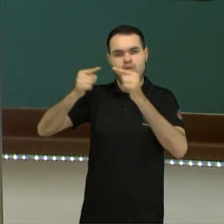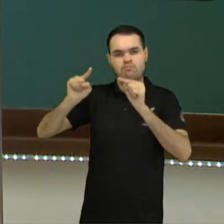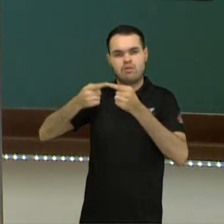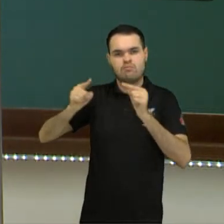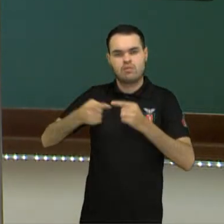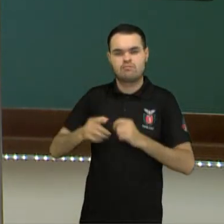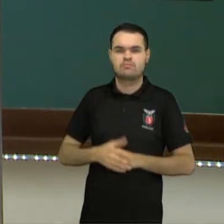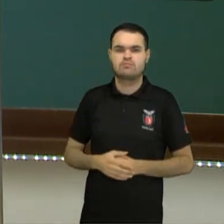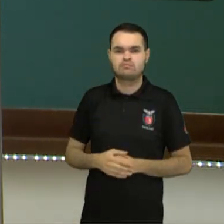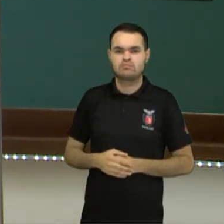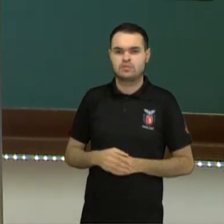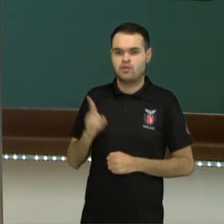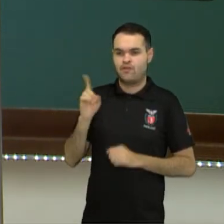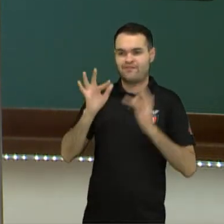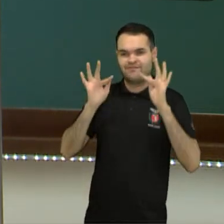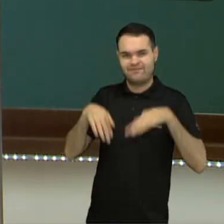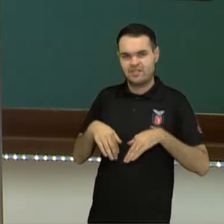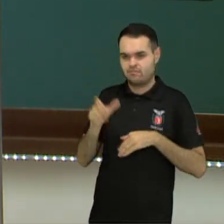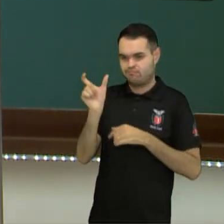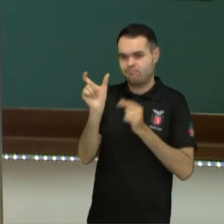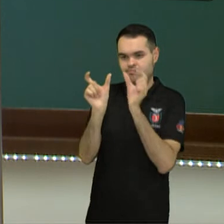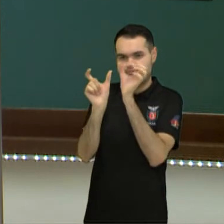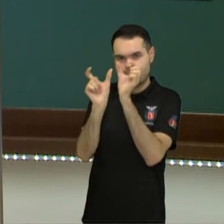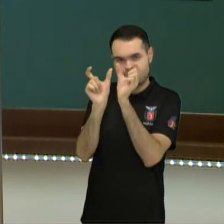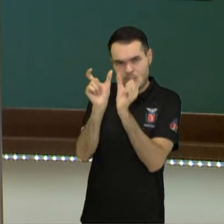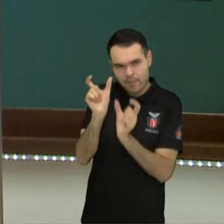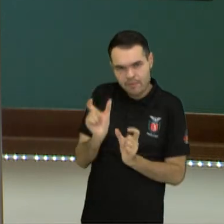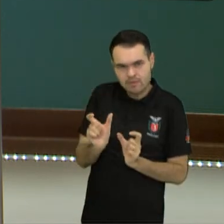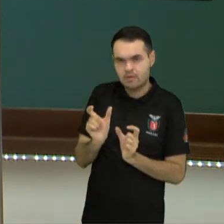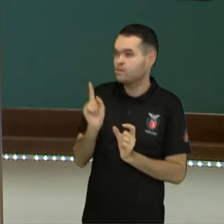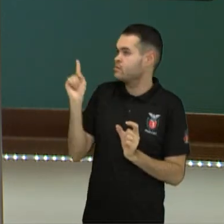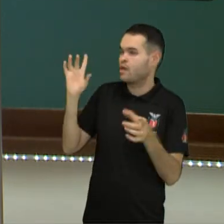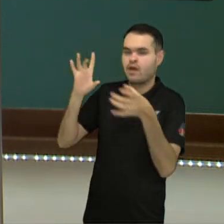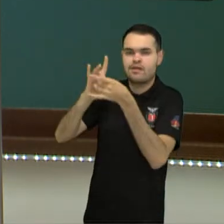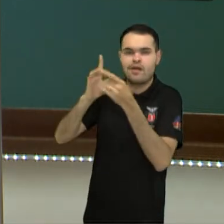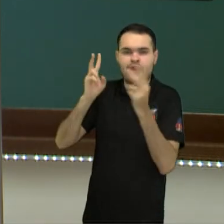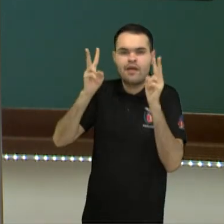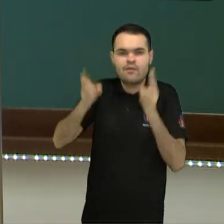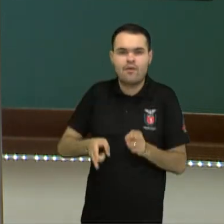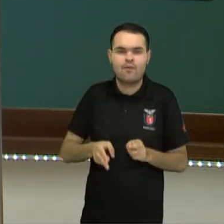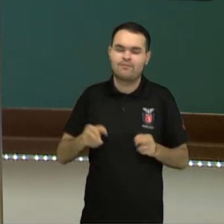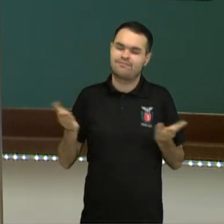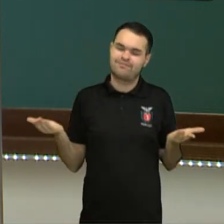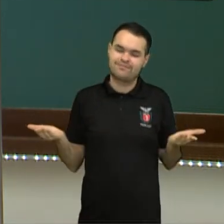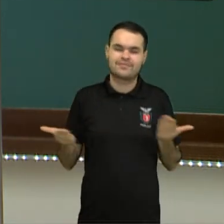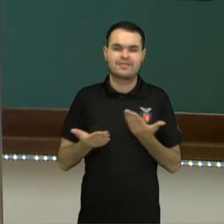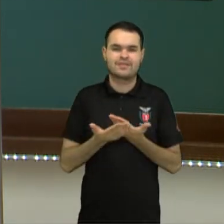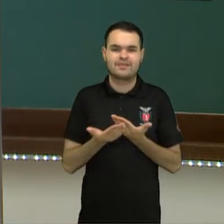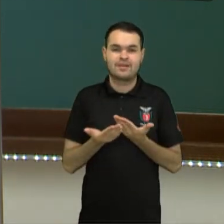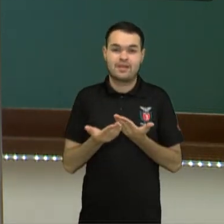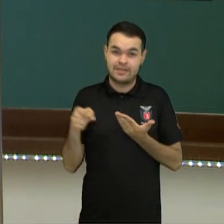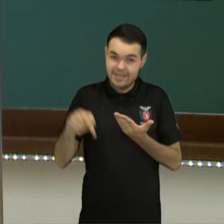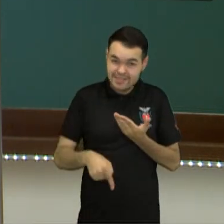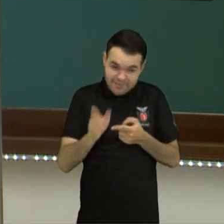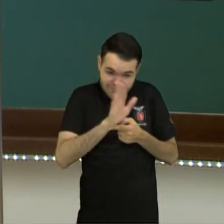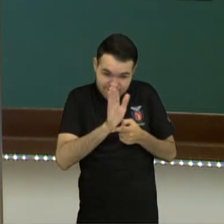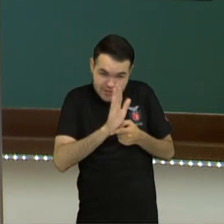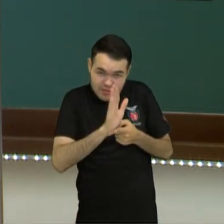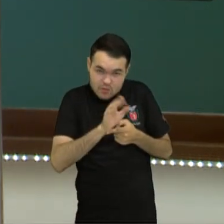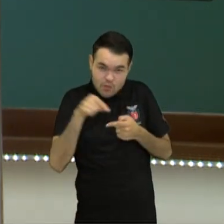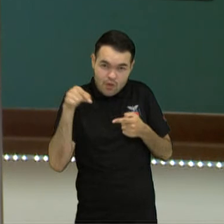Comer. Comeria. Comer. Vivir. Viveria. E é isso. Nesse vídeo